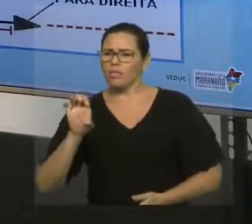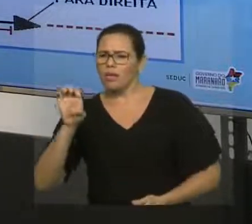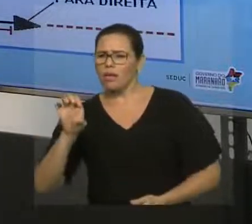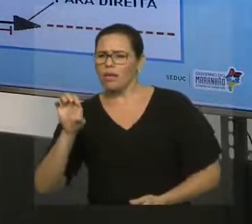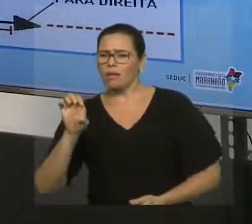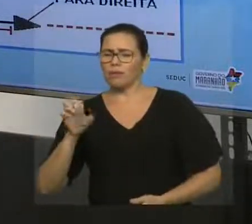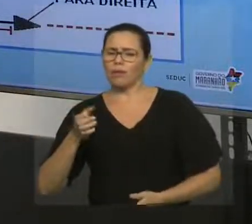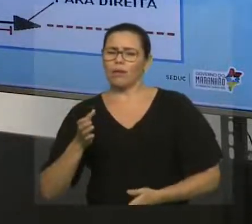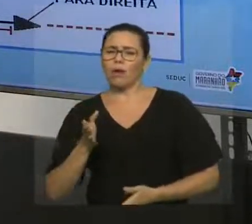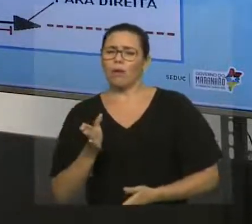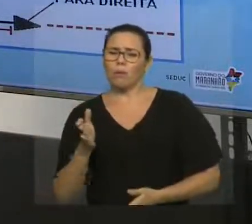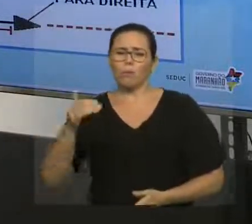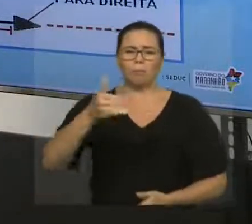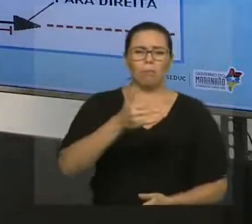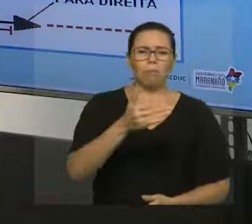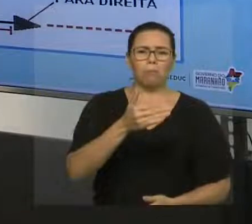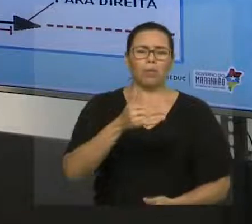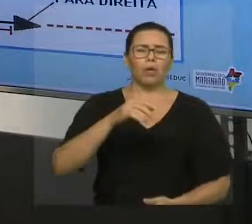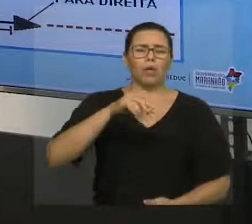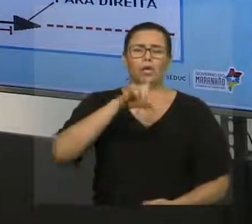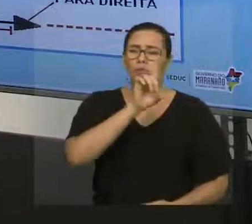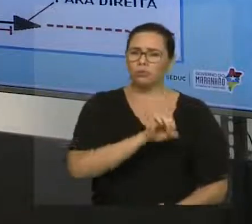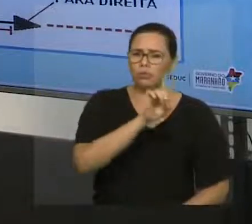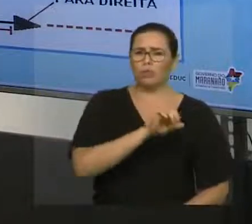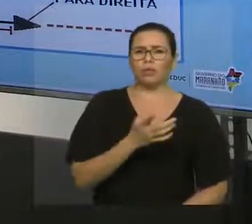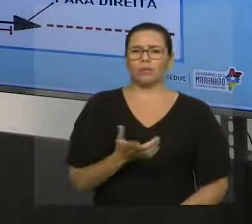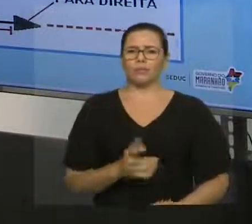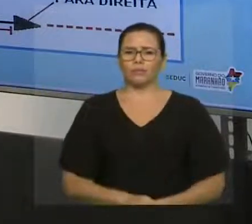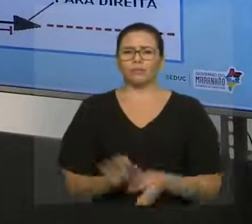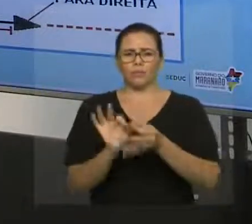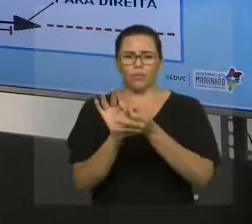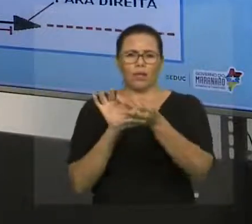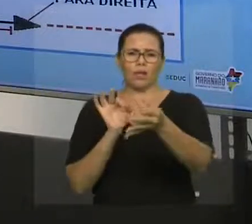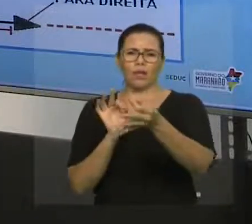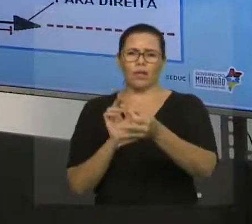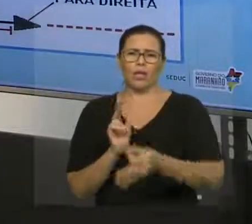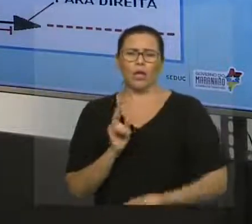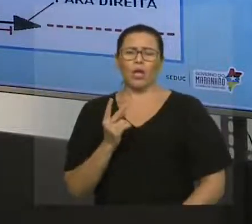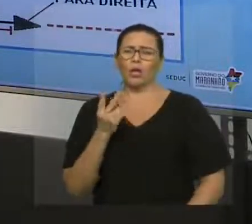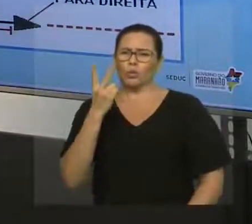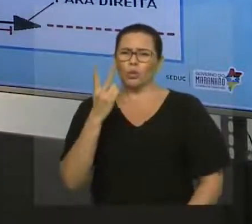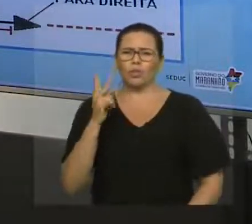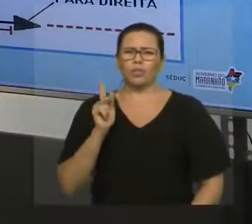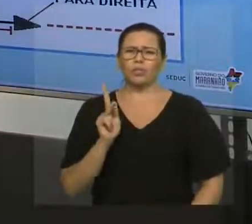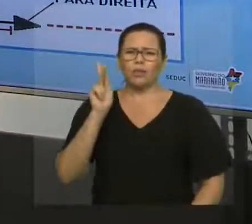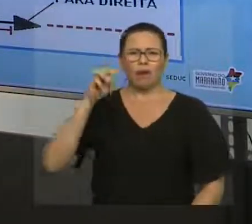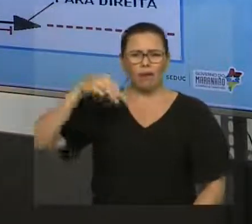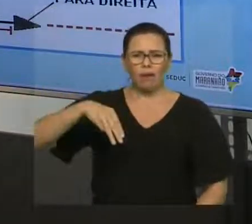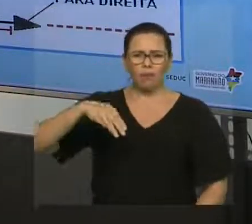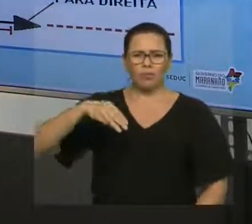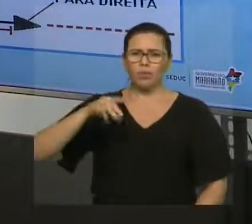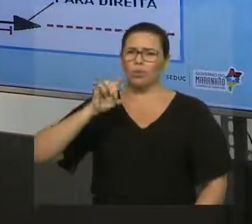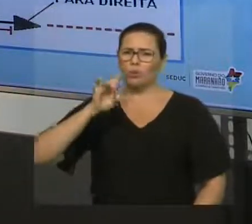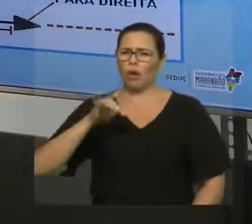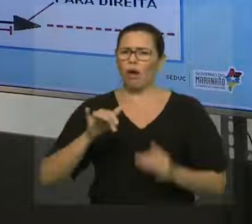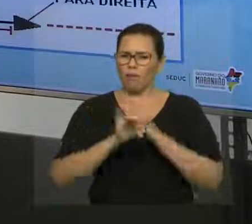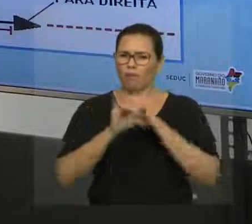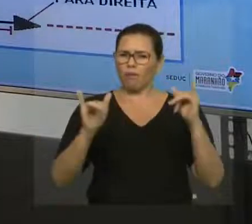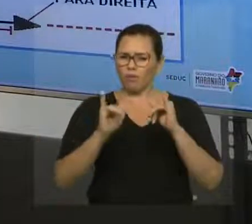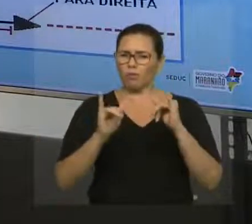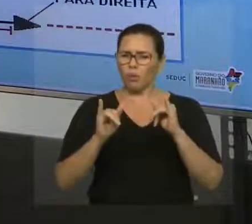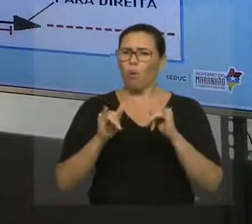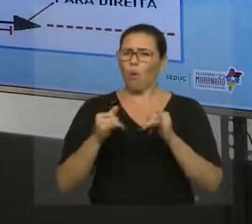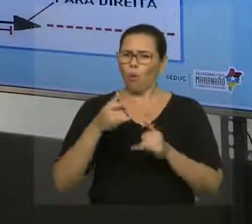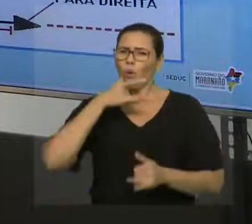daqui a, sei lá, dois quilômetros, só essa informação você não consegue chegar. Não não? Você vai precisar de ter o quê?